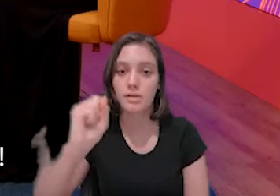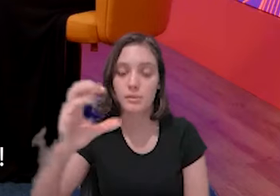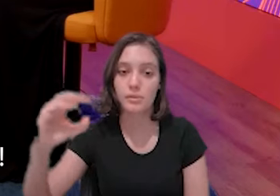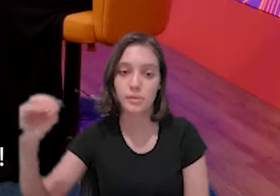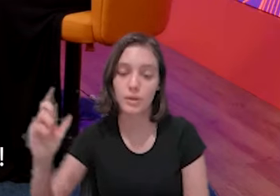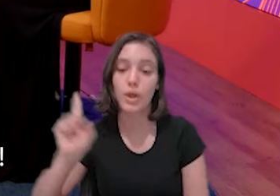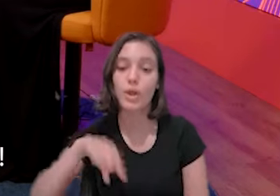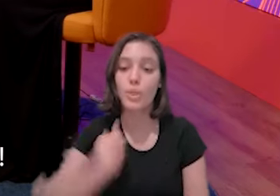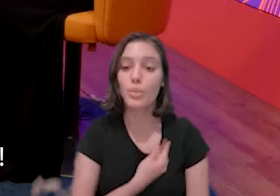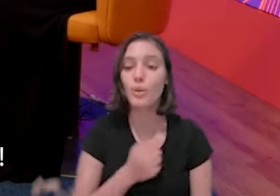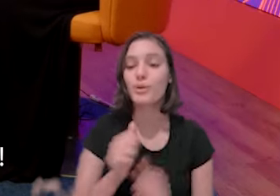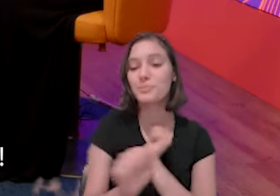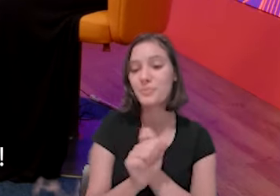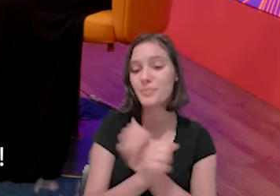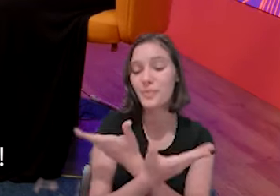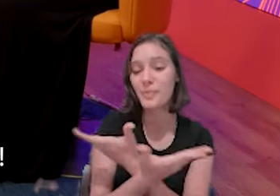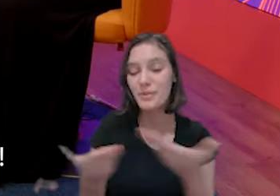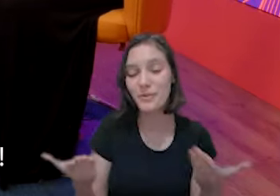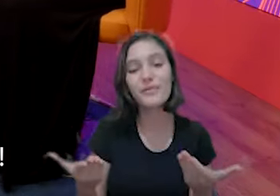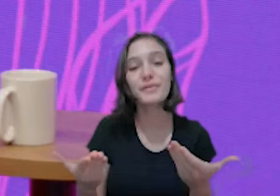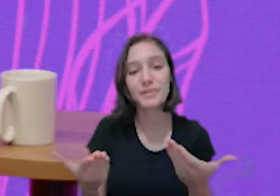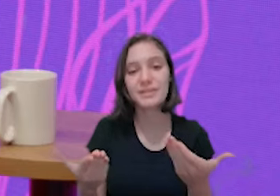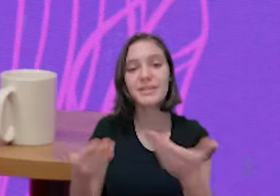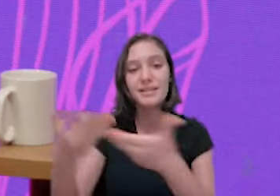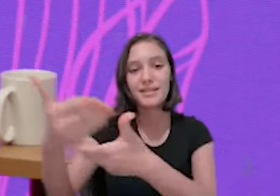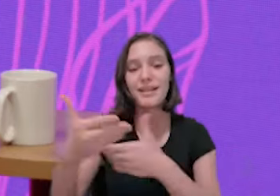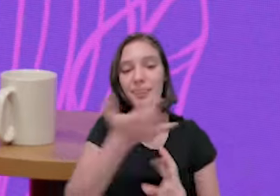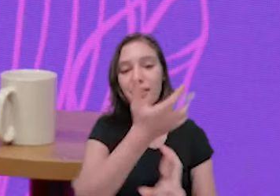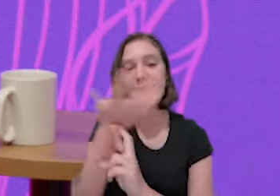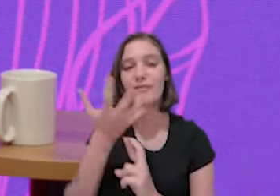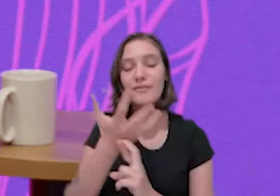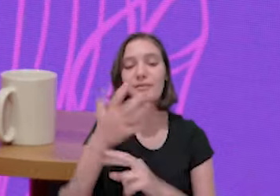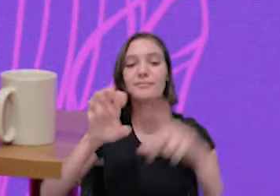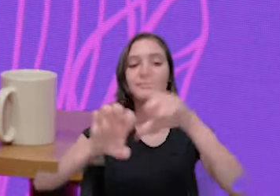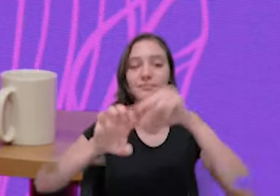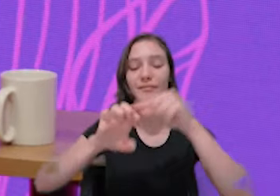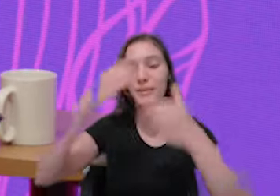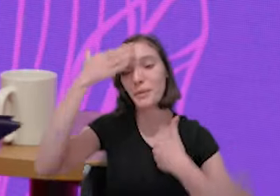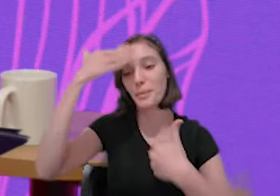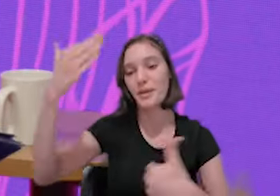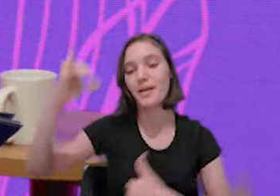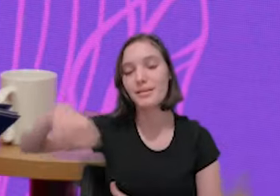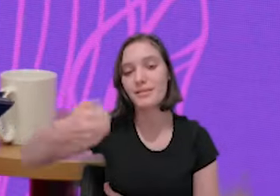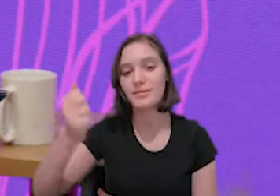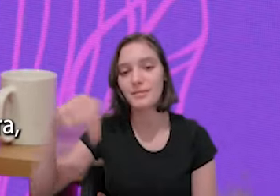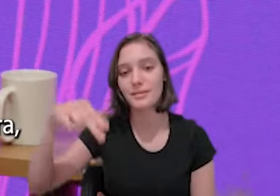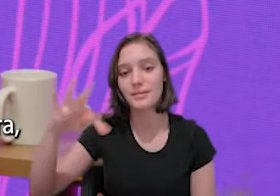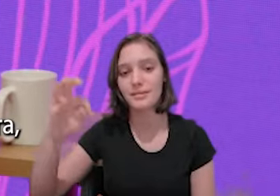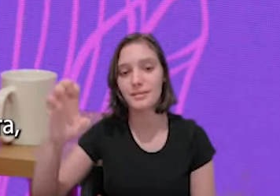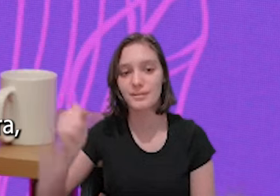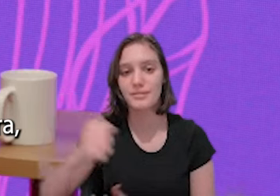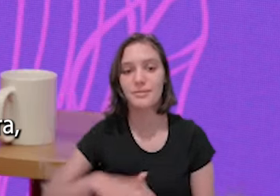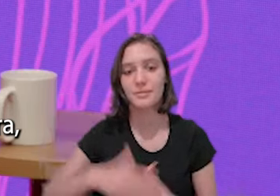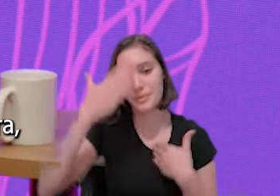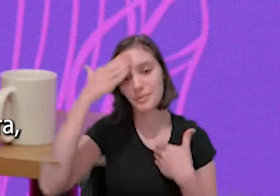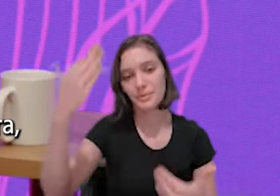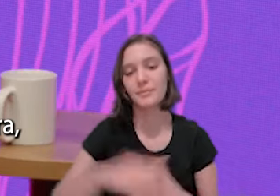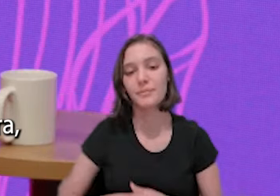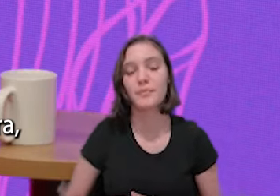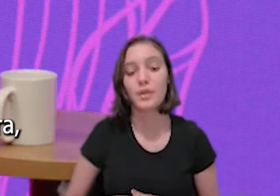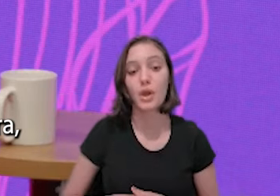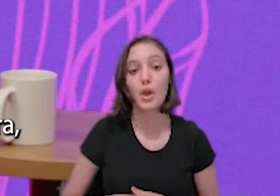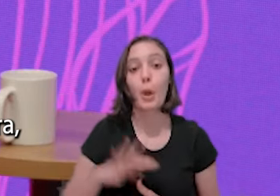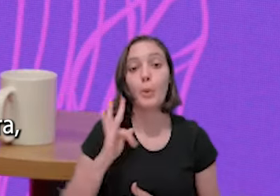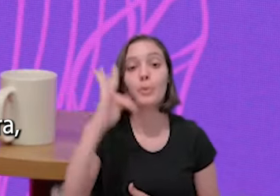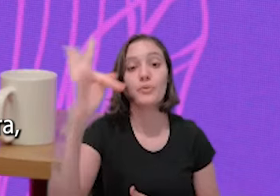Muito obrigada, Janete. Obrigada, Melise. Obrigada. E no próximo bloco, a gente vai ter mais conversas. gente vai conversar com a Camila